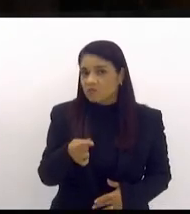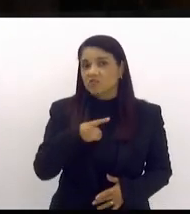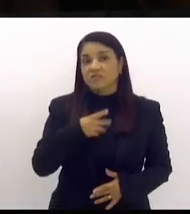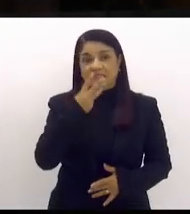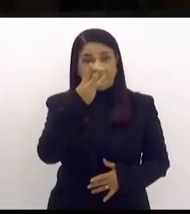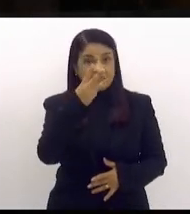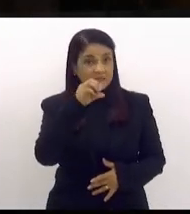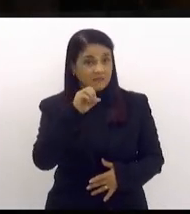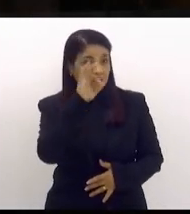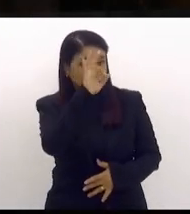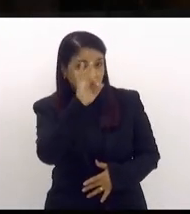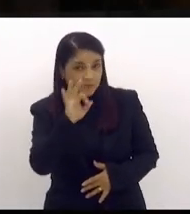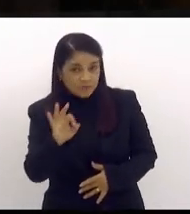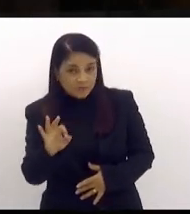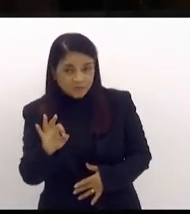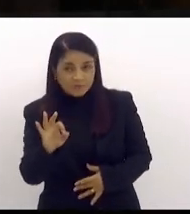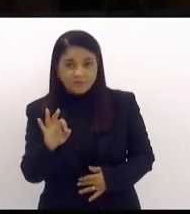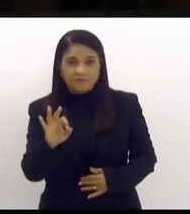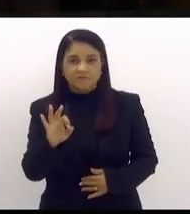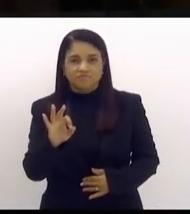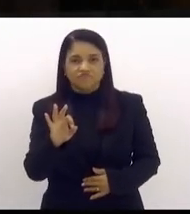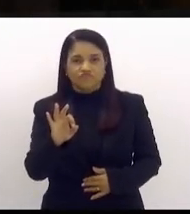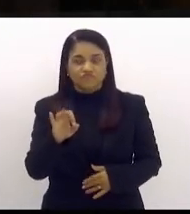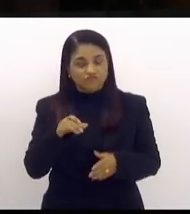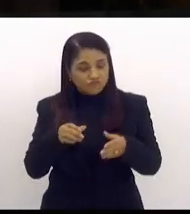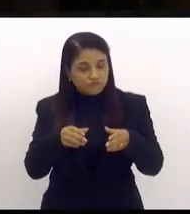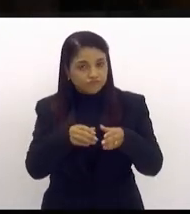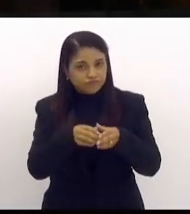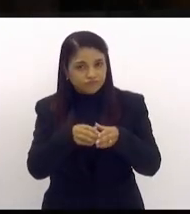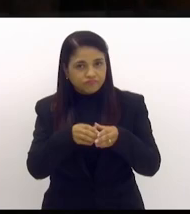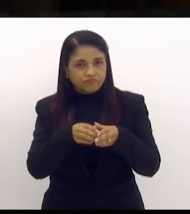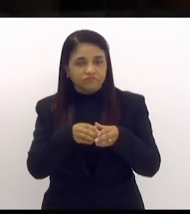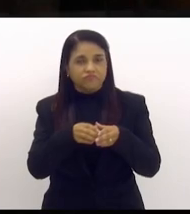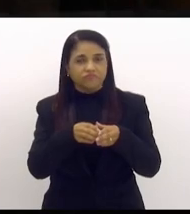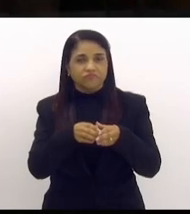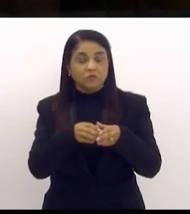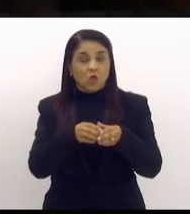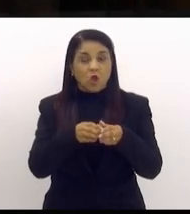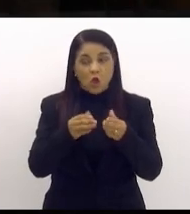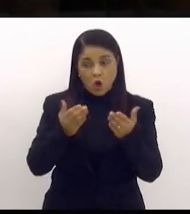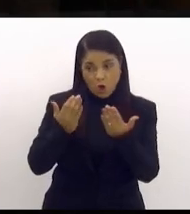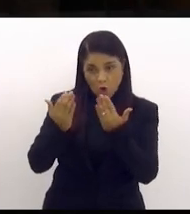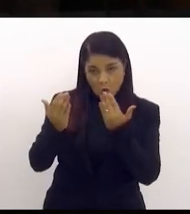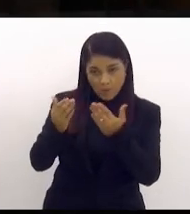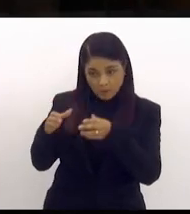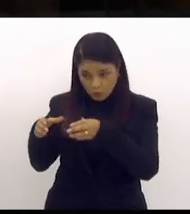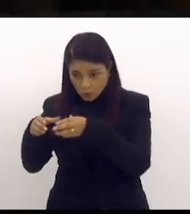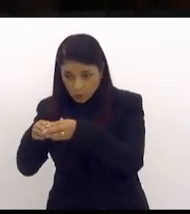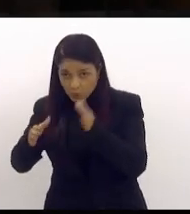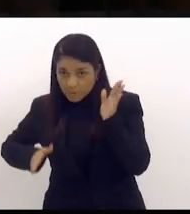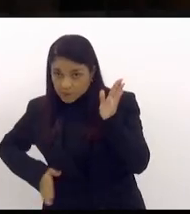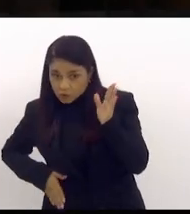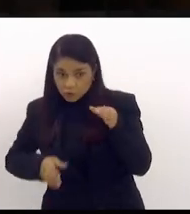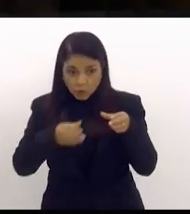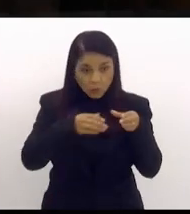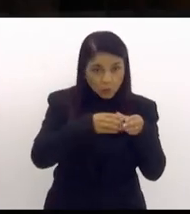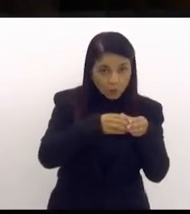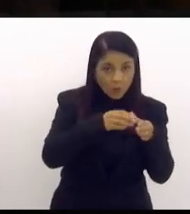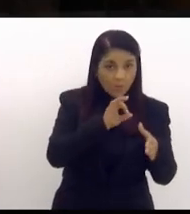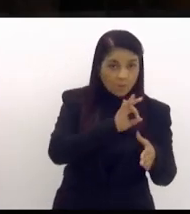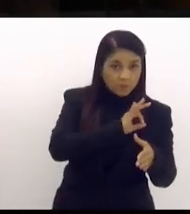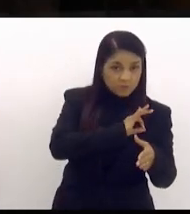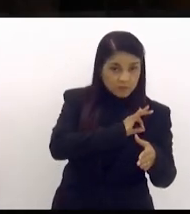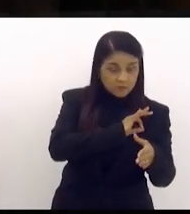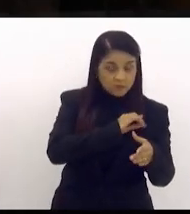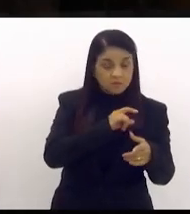% desse efetivo, comparando, de bandidos. Isso é meio que a sabe que o efetivo da